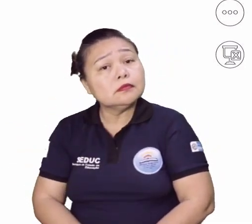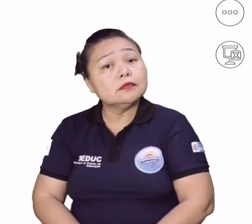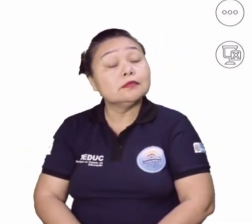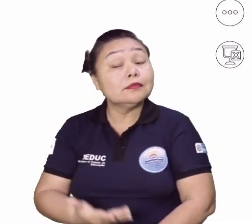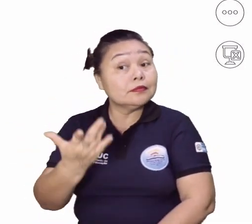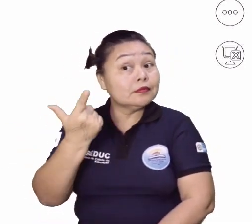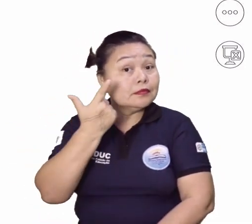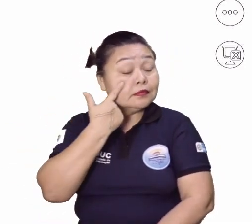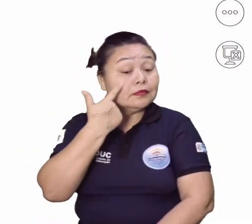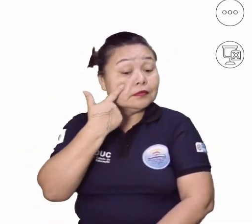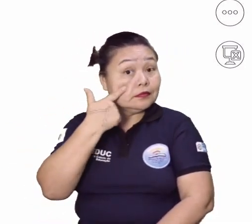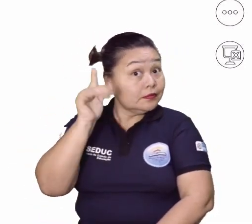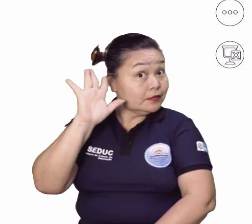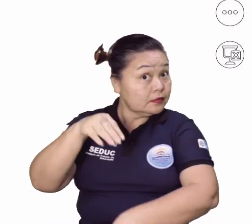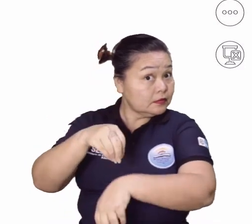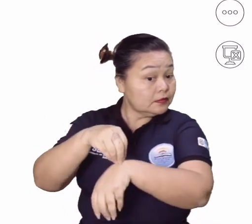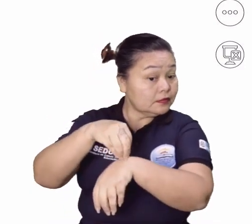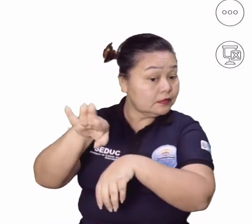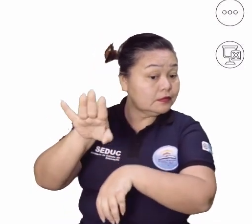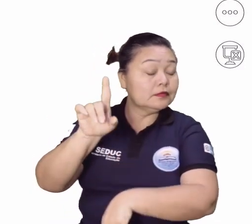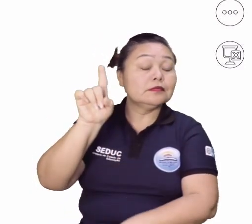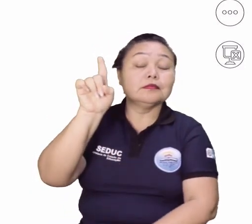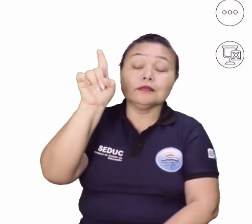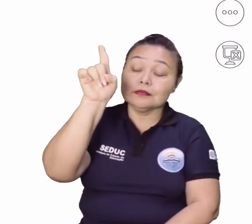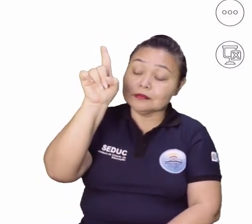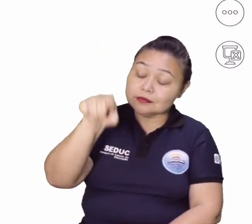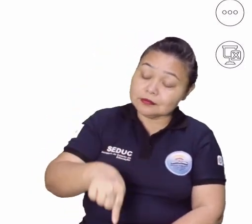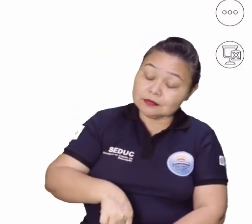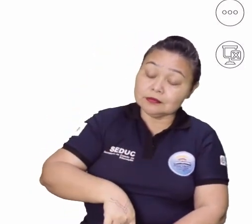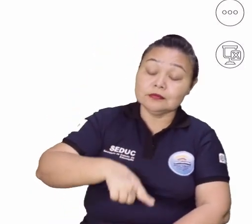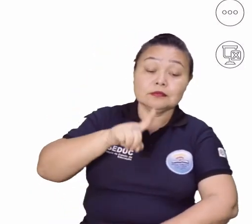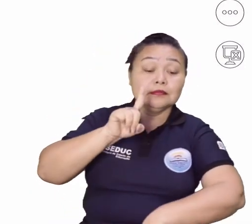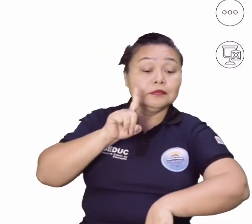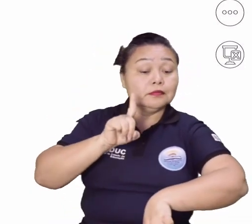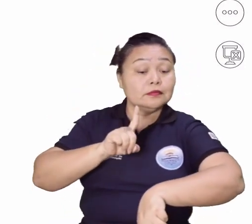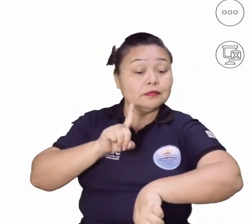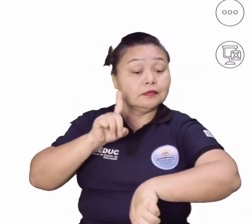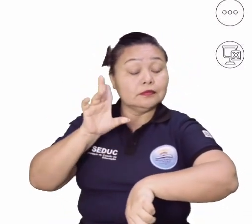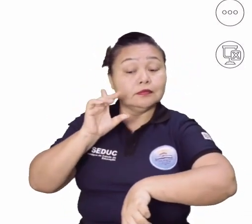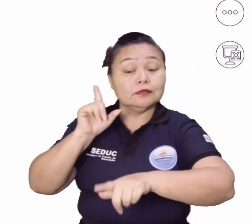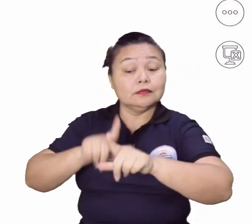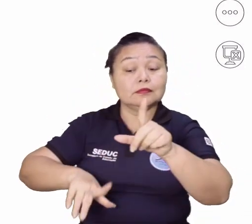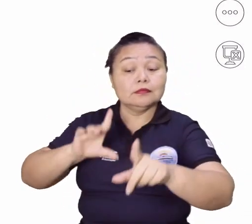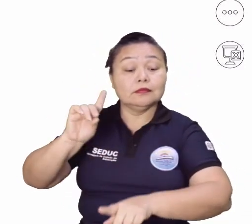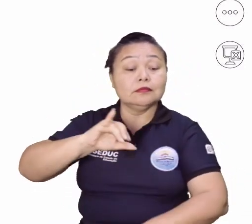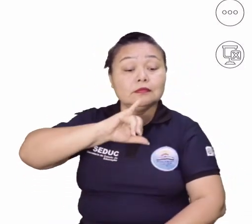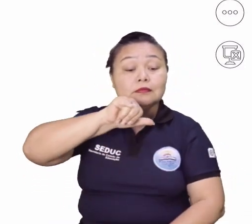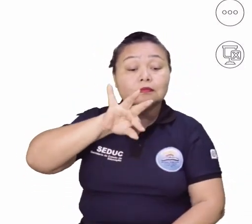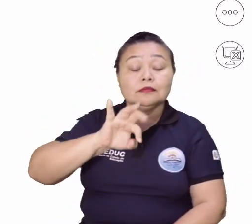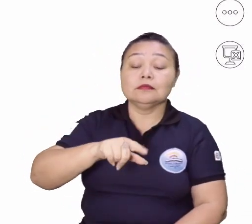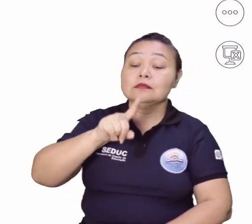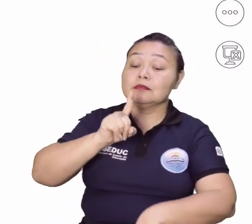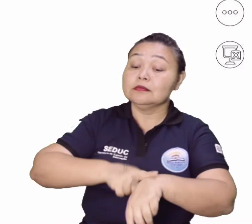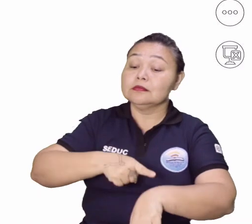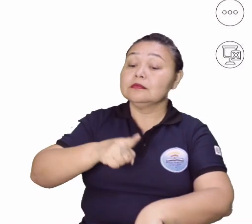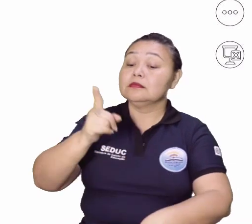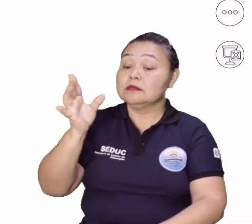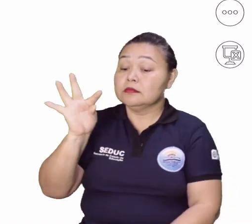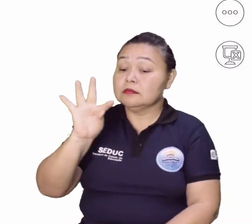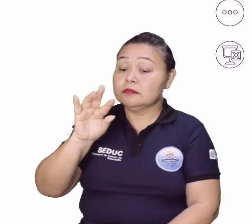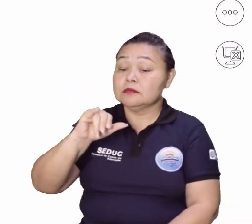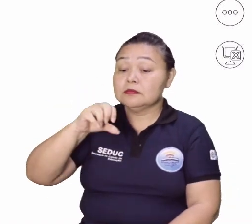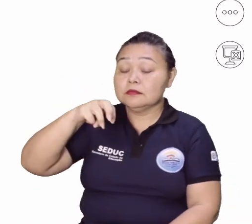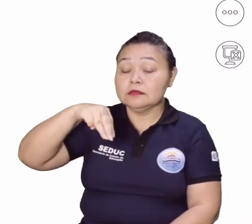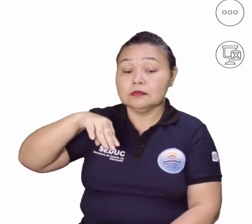Vamos ver, eu já dei a dica, hein? Exatamente, gente, a letra D, just in time. Então,